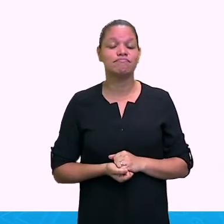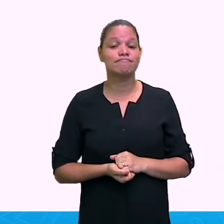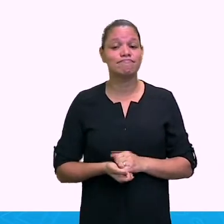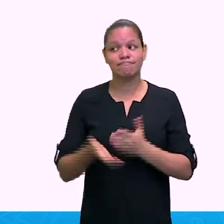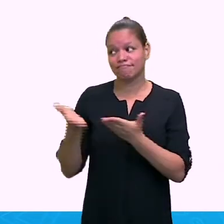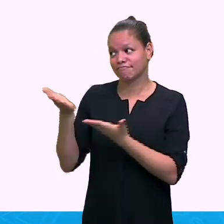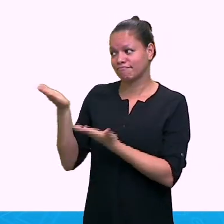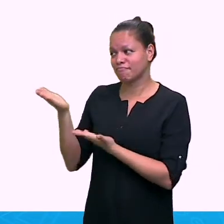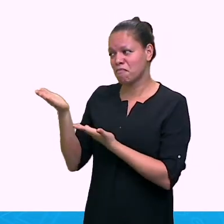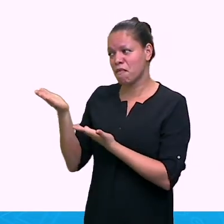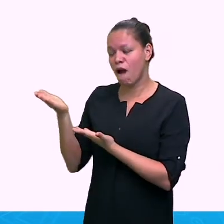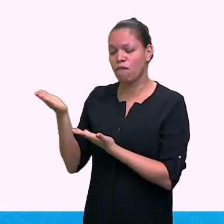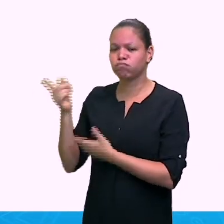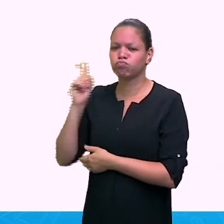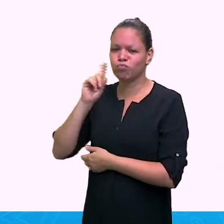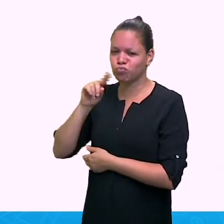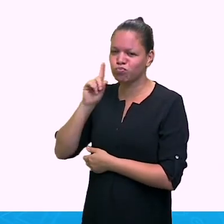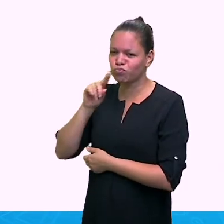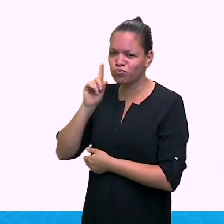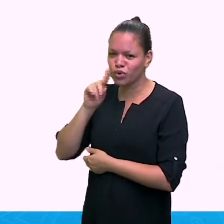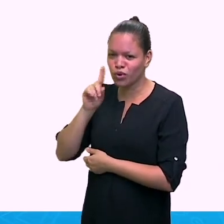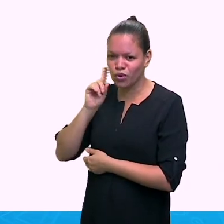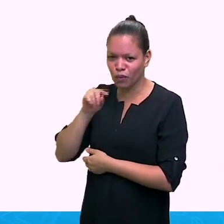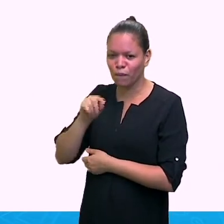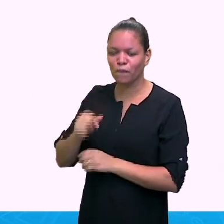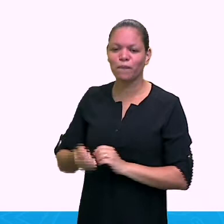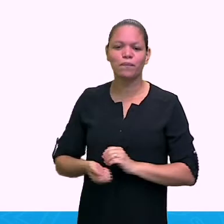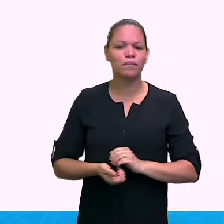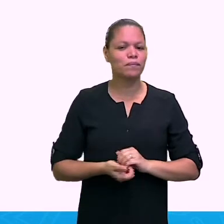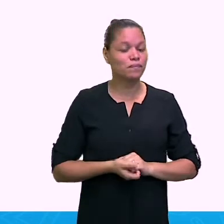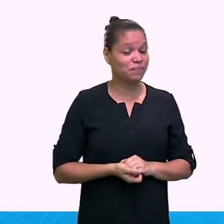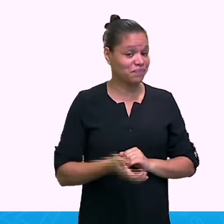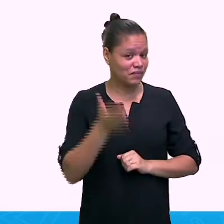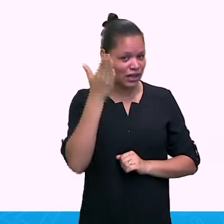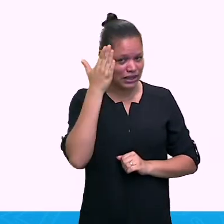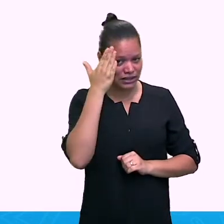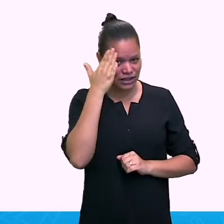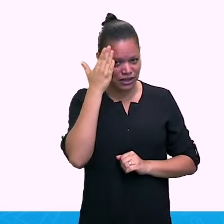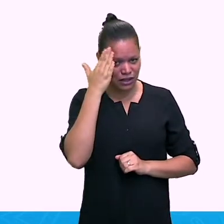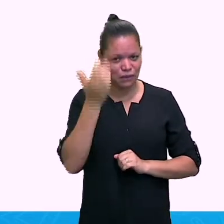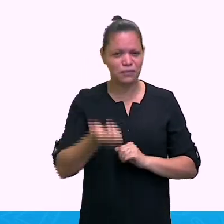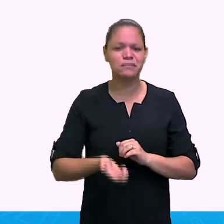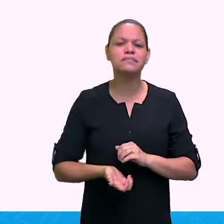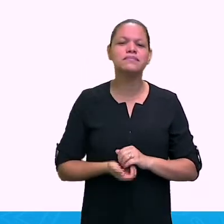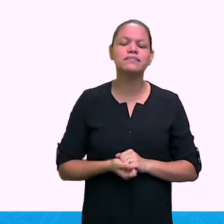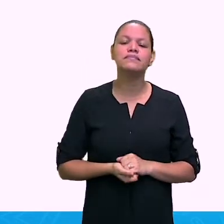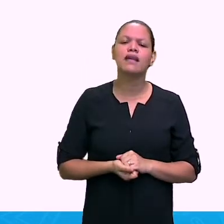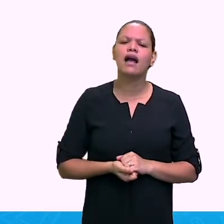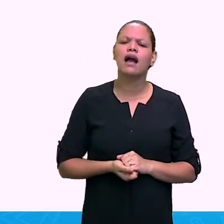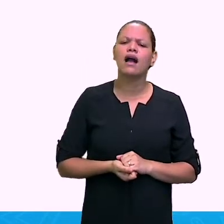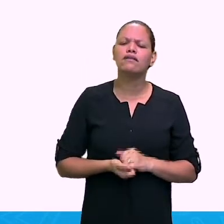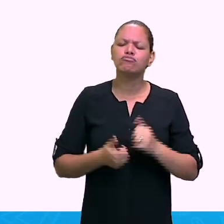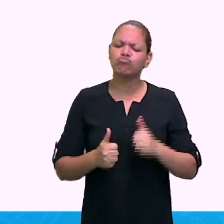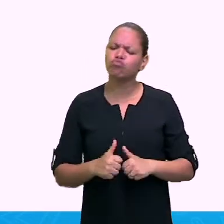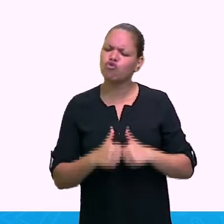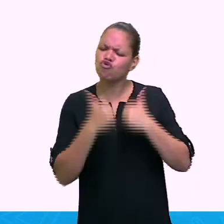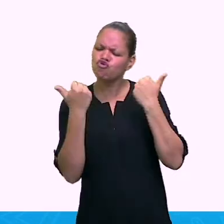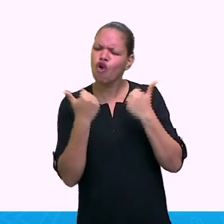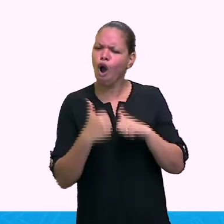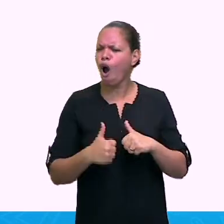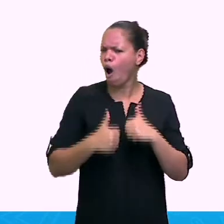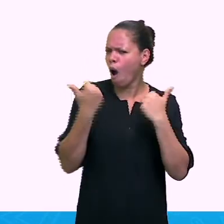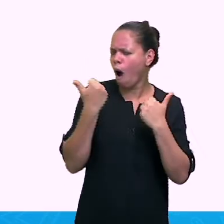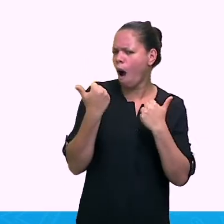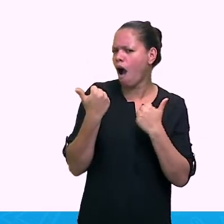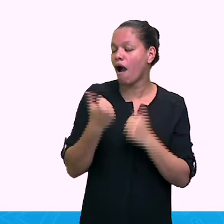Que é o futebol americano. Então, esse soccer dele é o futebol. No caso, europeu, brasileiro, enfim.